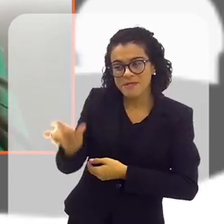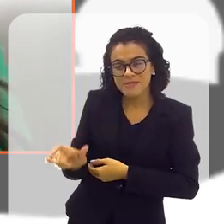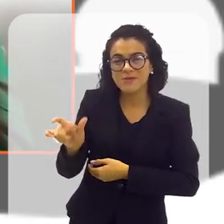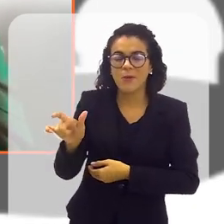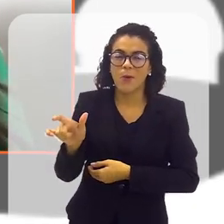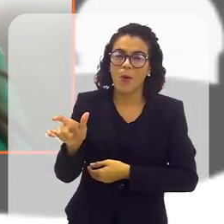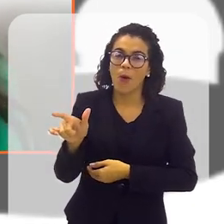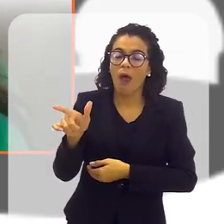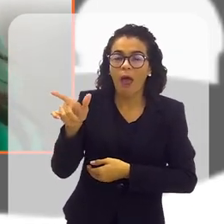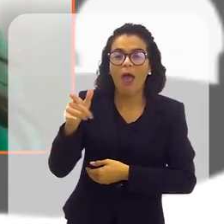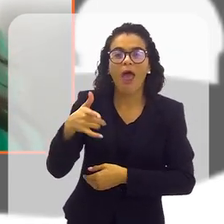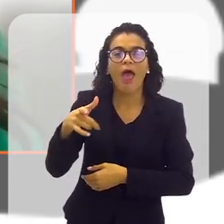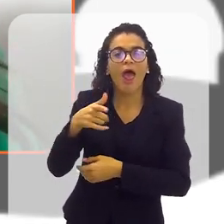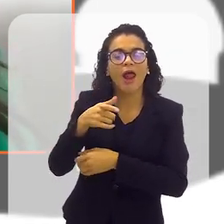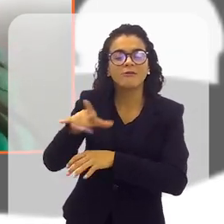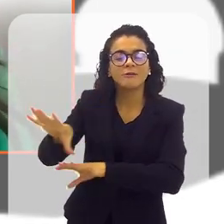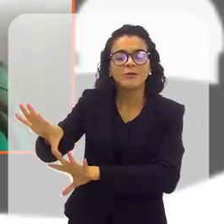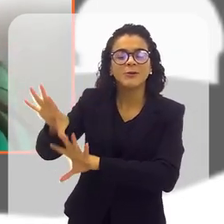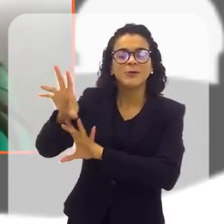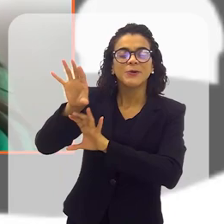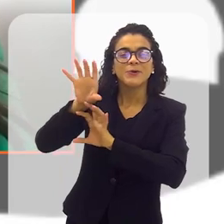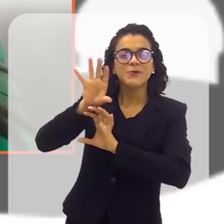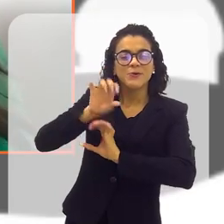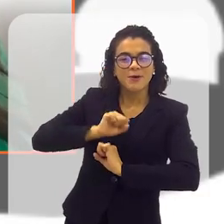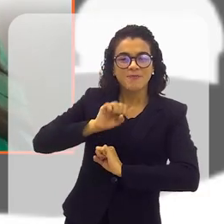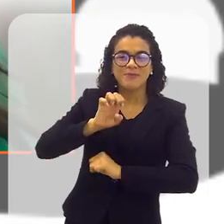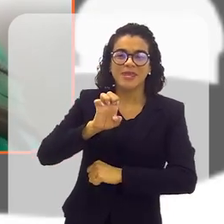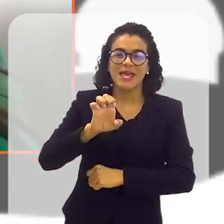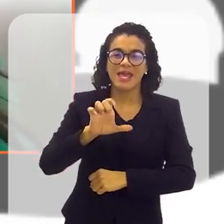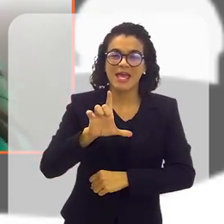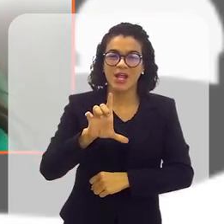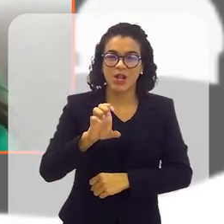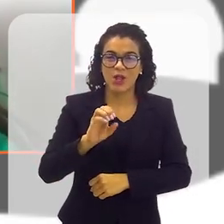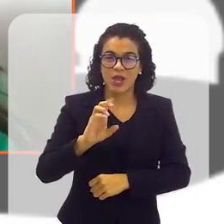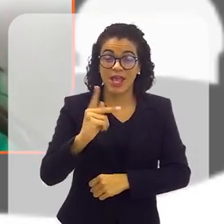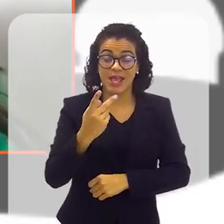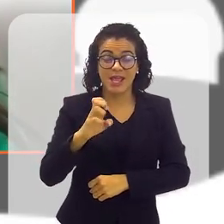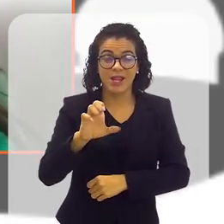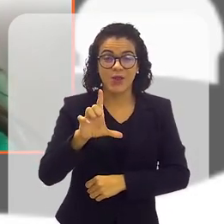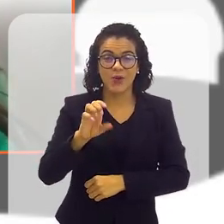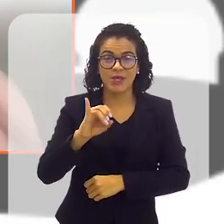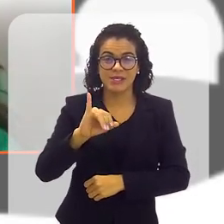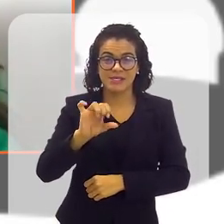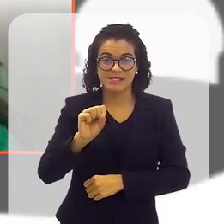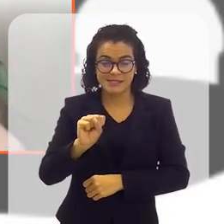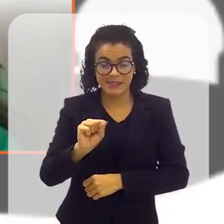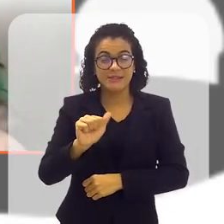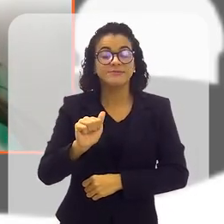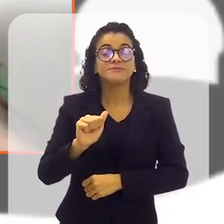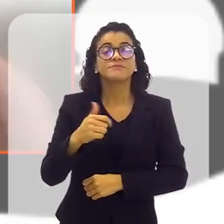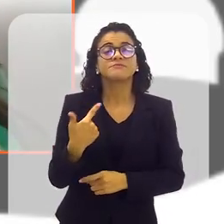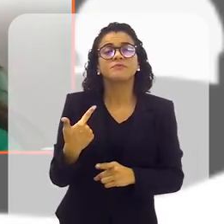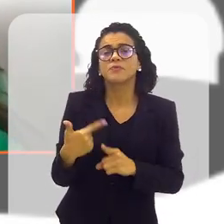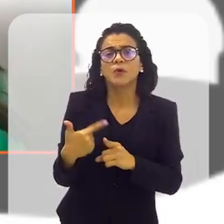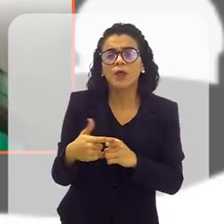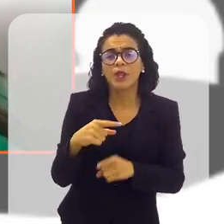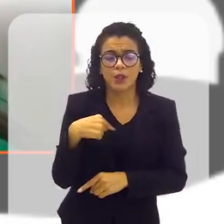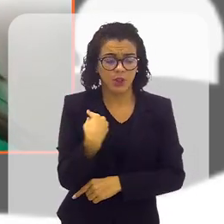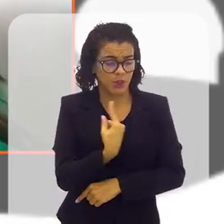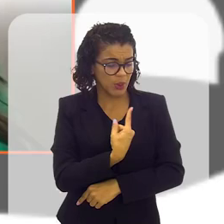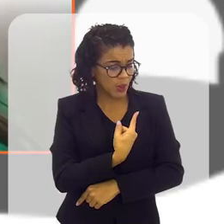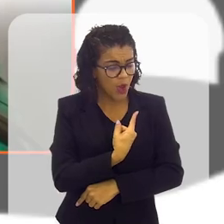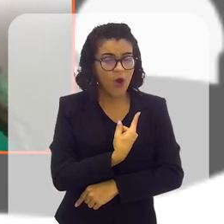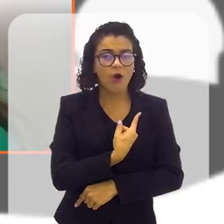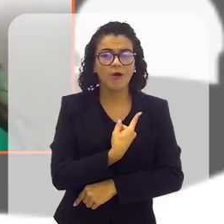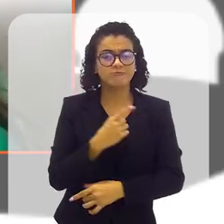que é uma grande inspiração para todas nós também, que é a Heloísa Melillo, mas antes disso eu quero só dizer o porquê que